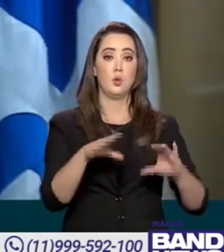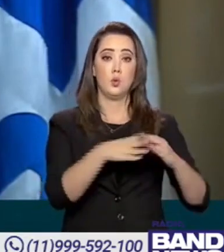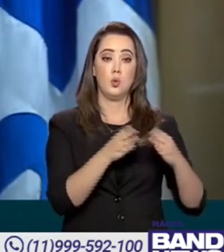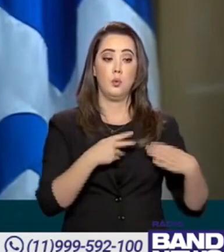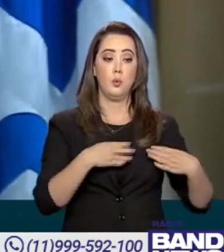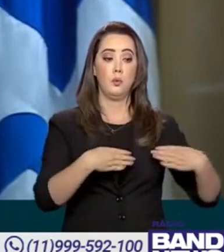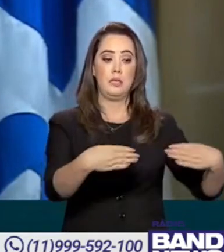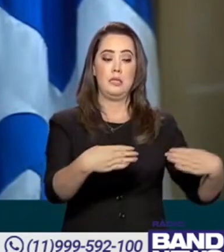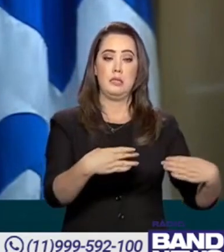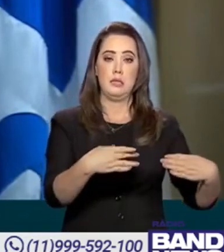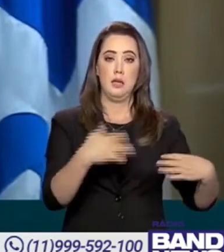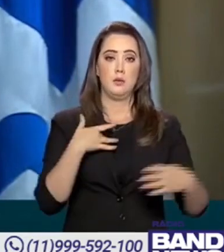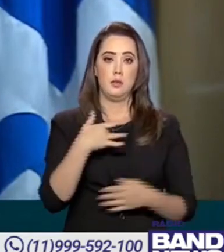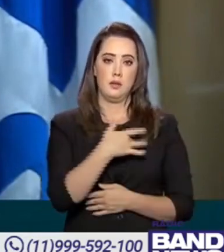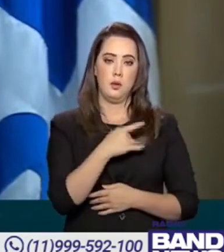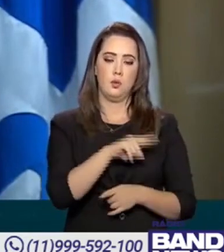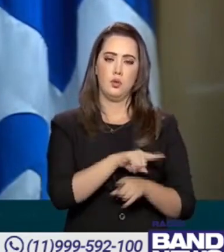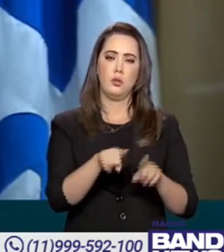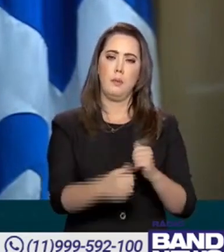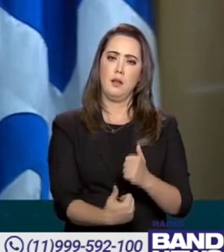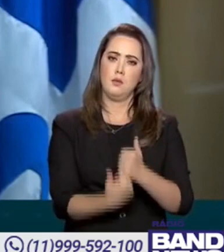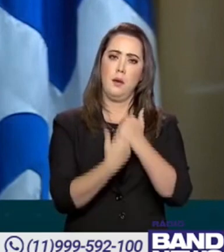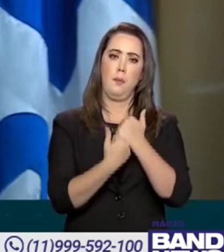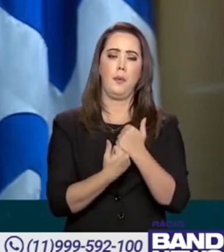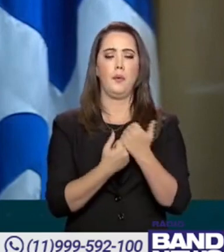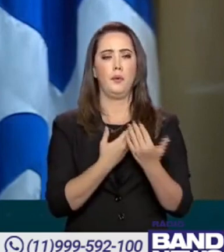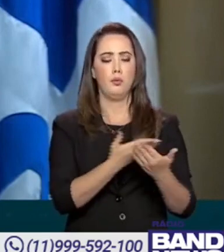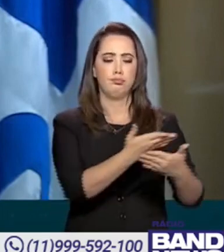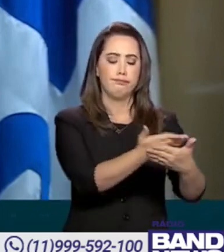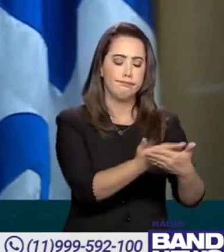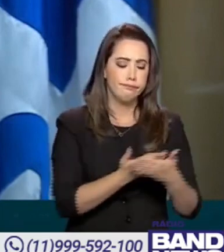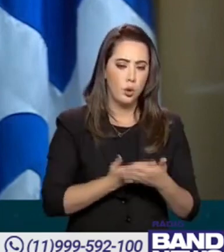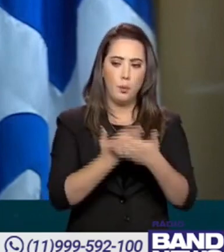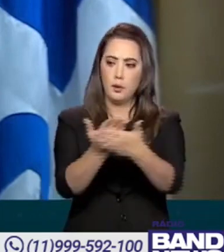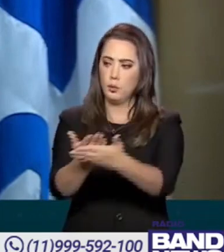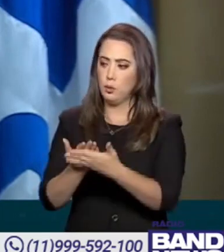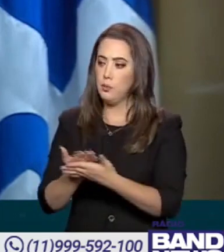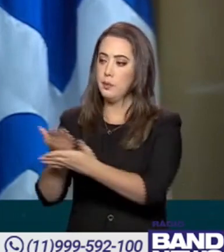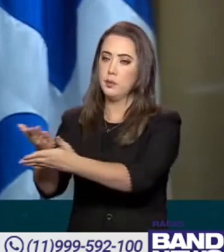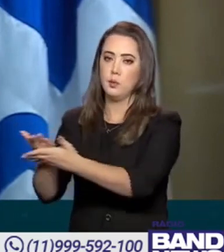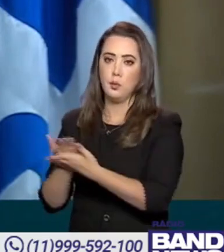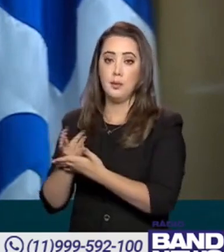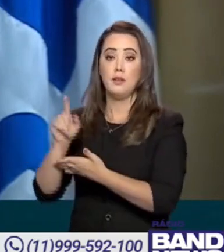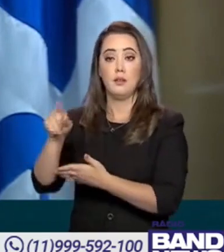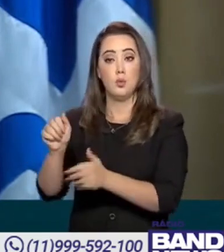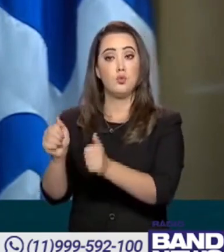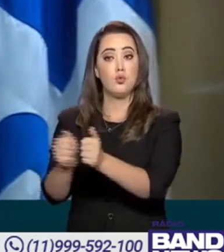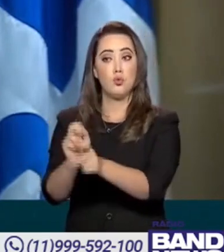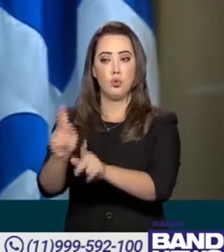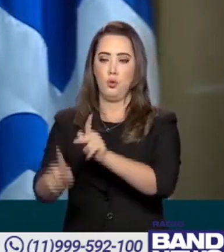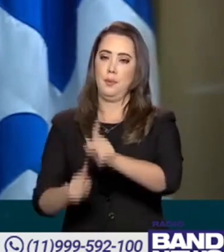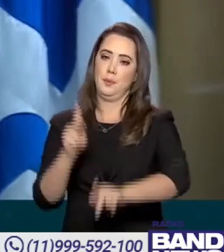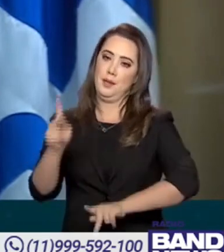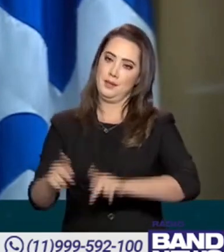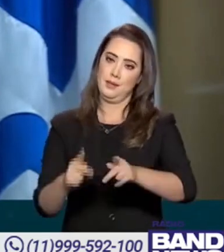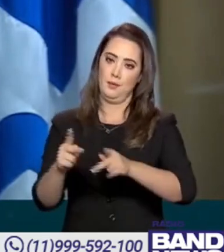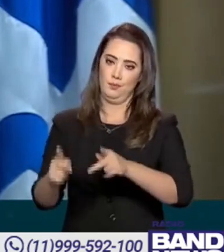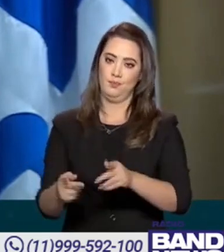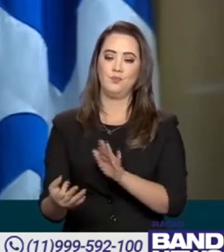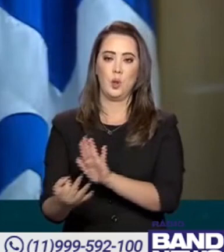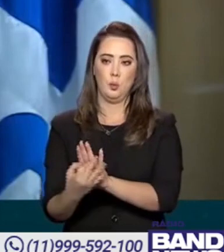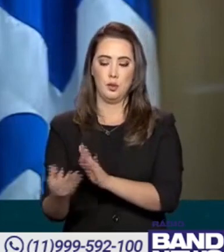Assessora também nos assessorou nessa tomada de decisão e a população brasileira. Nós fizemos essa